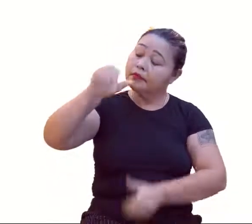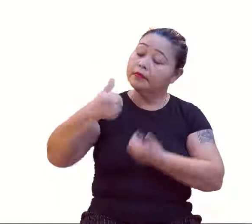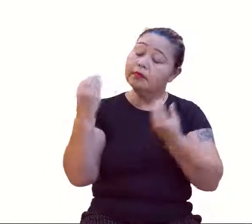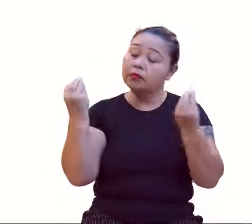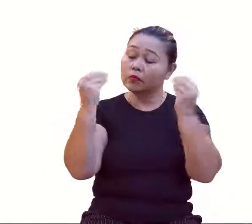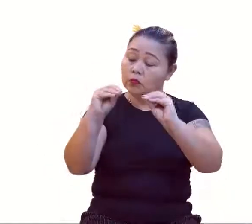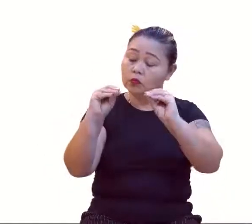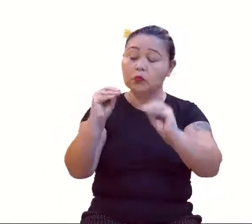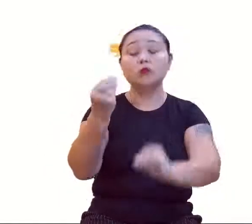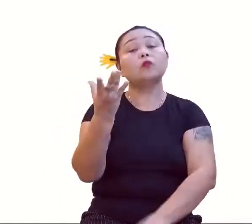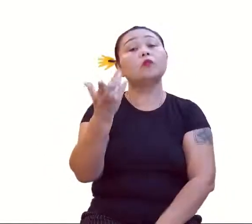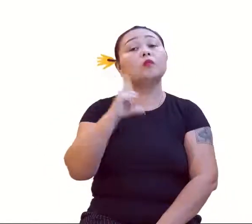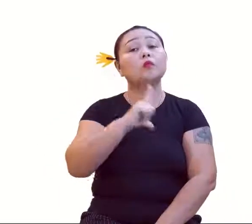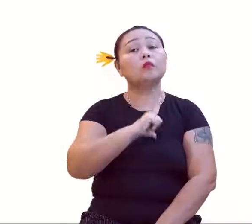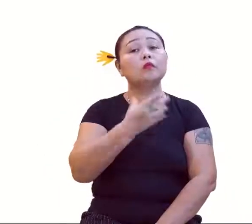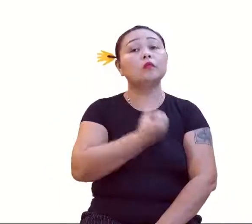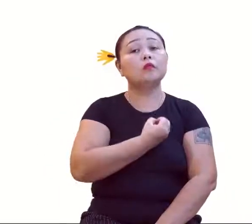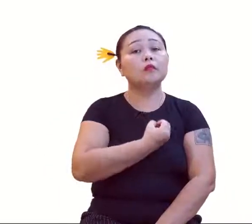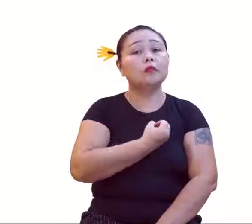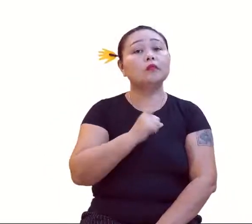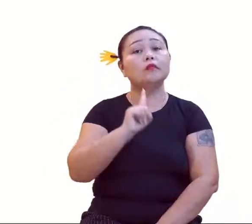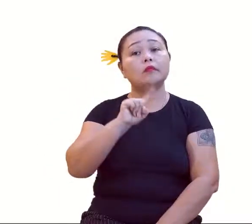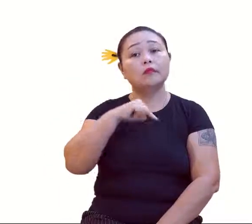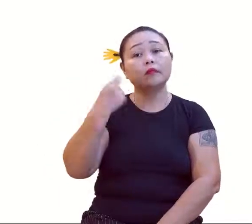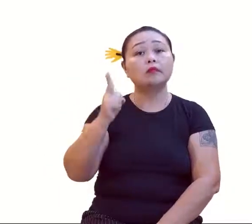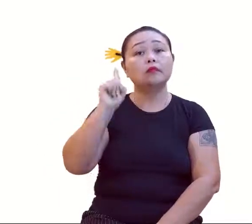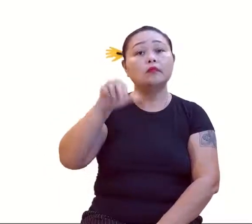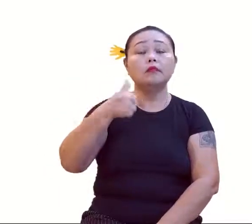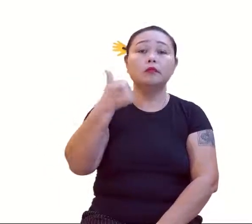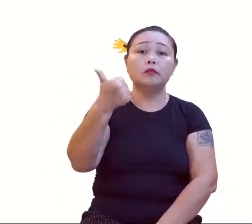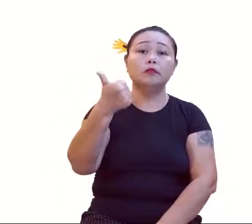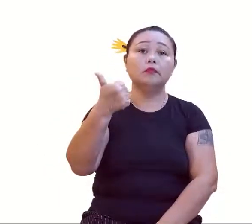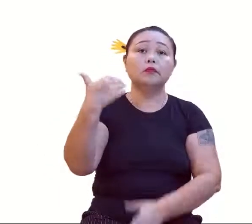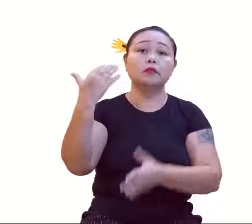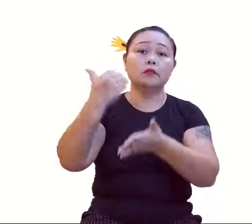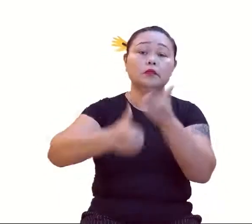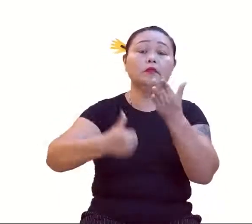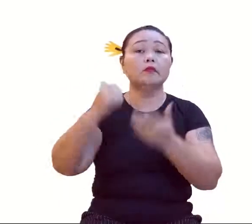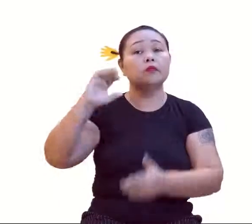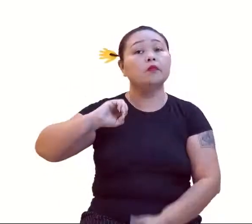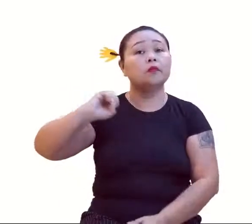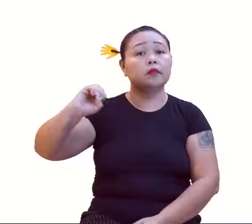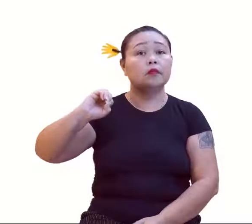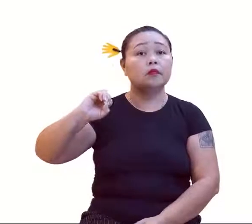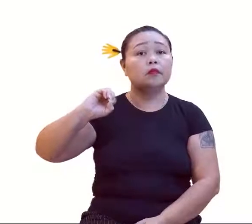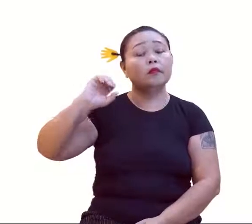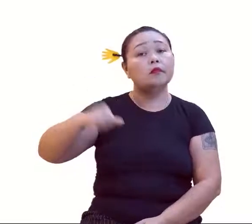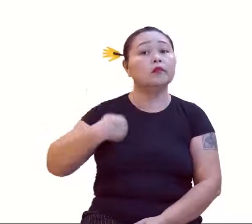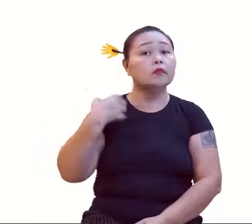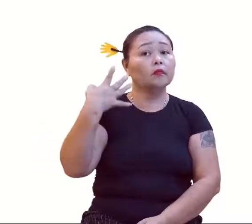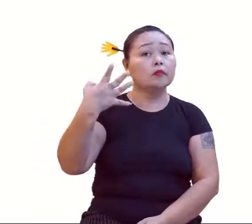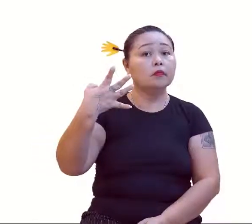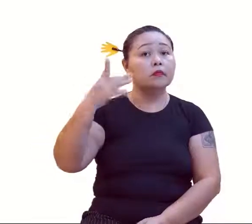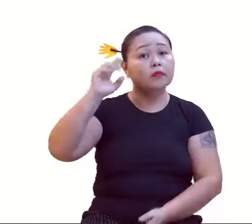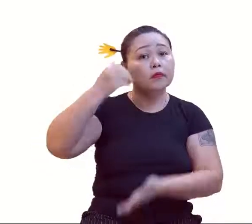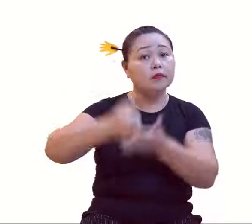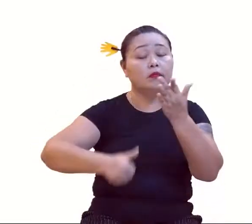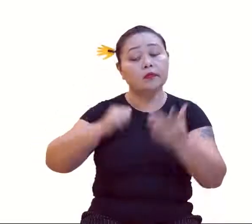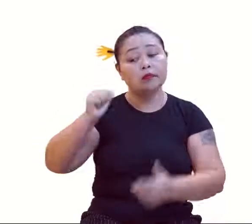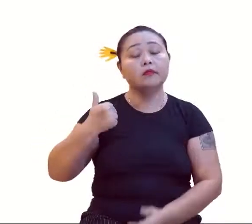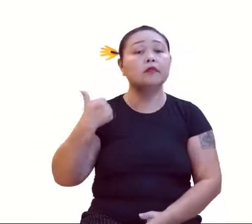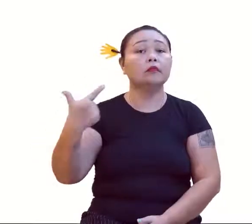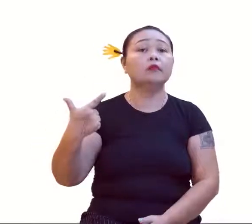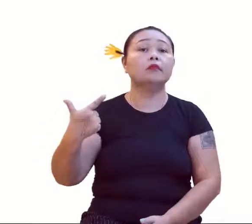nosso valorzinho aqui, né? 1 ao quadrado? 1. Menos 1? 0. 2 ao quadrado? 4. Menos 2?